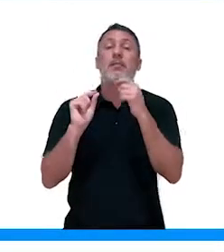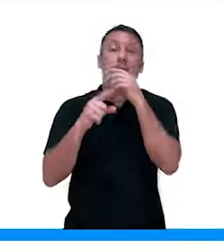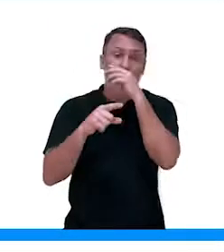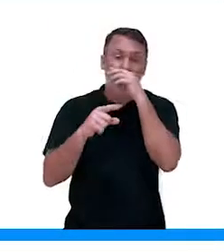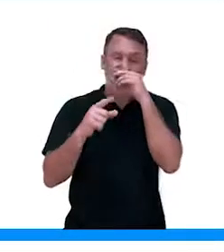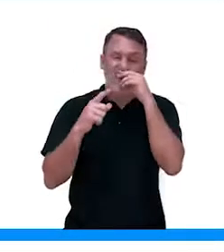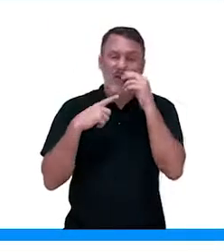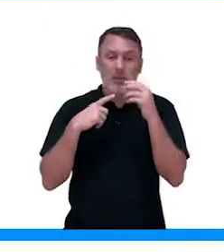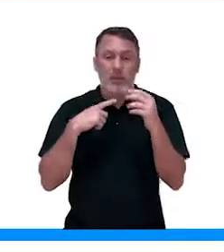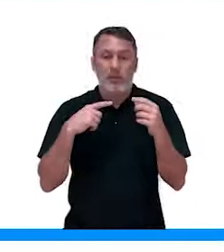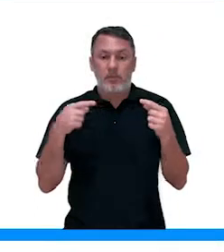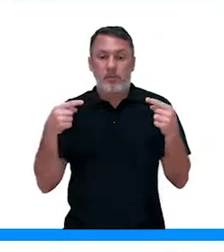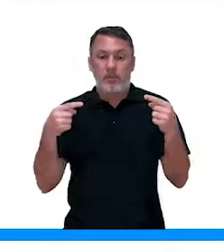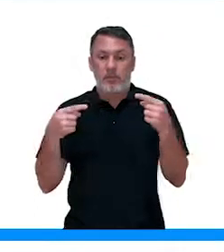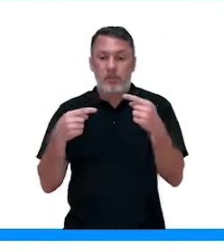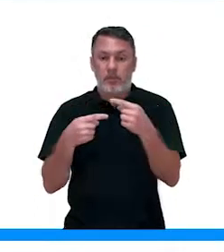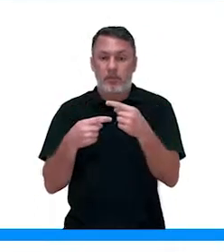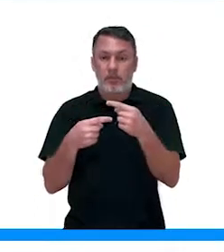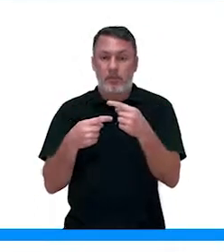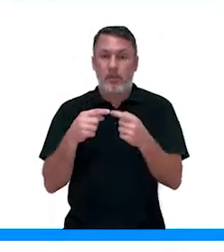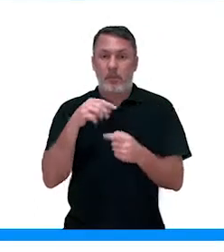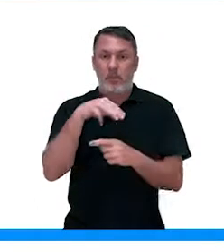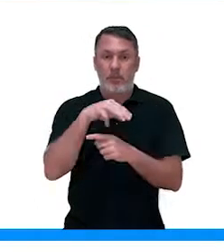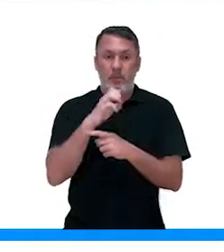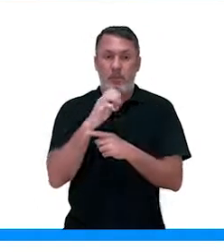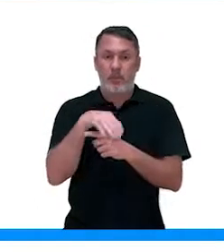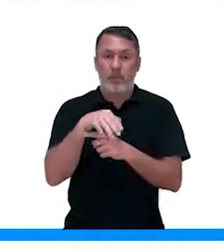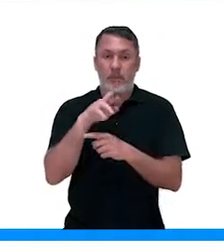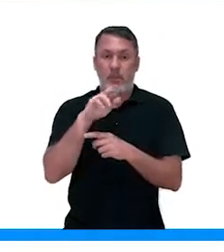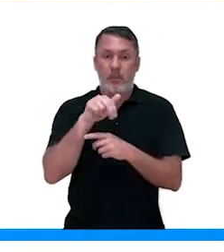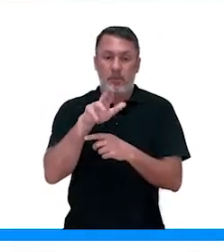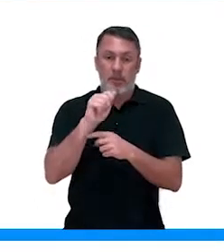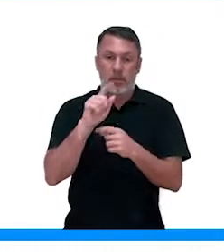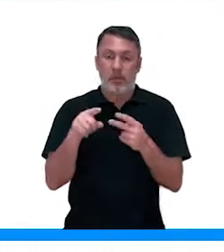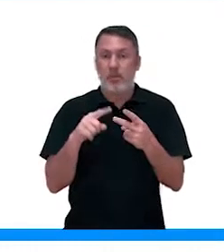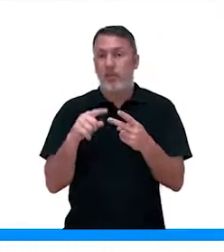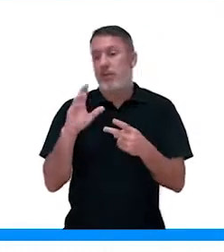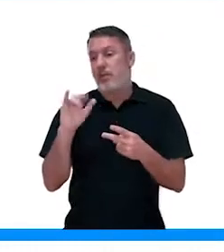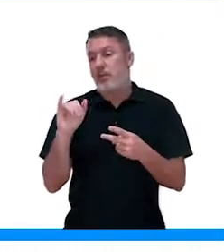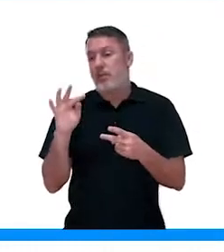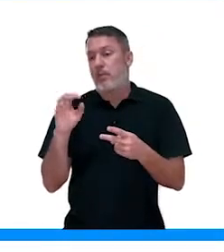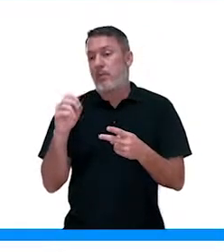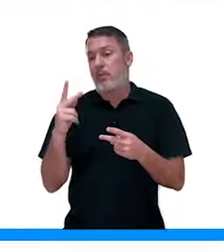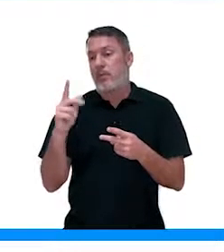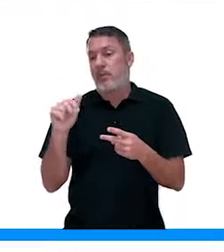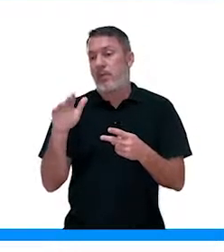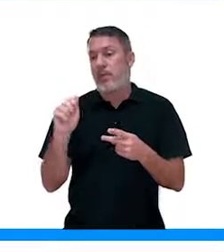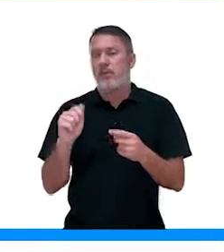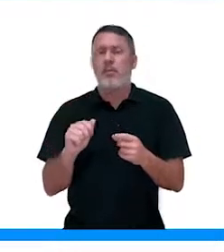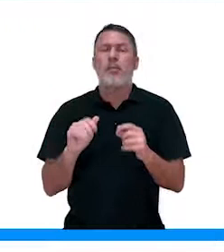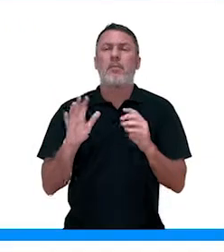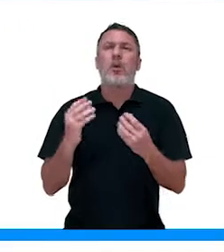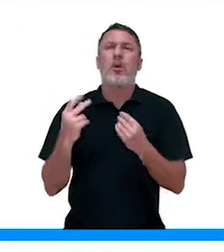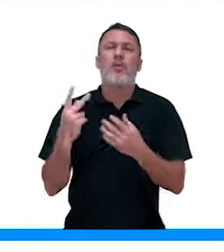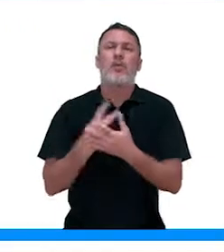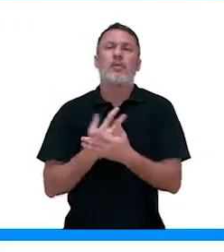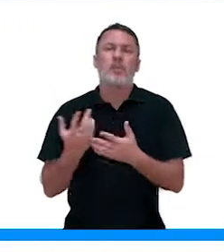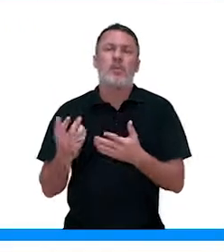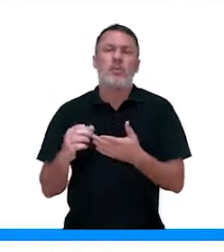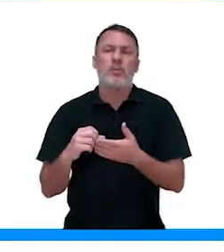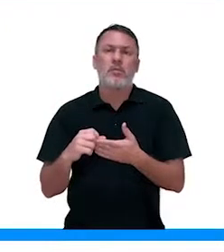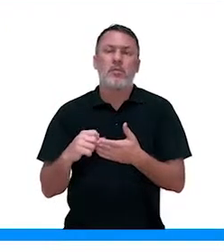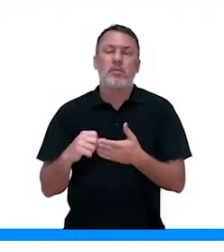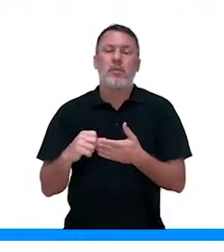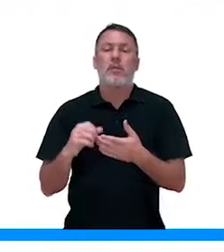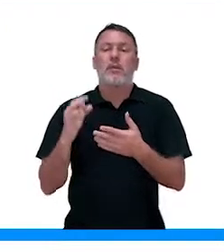observa que ele passa entre as membranas e entre os citoplasmas. Professora, mas como que isso é possível?